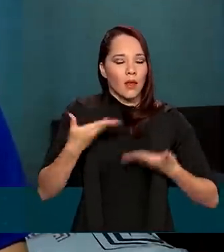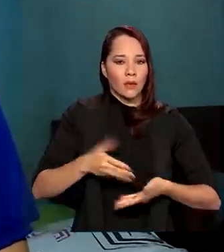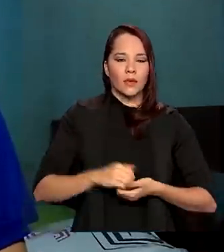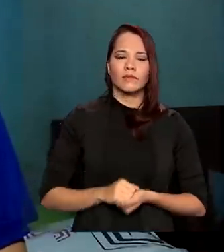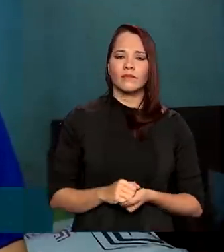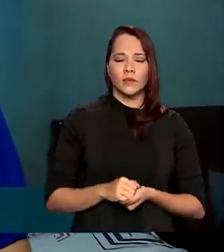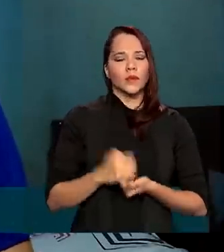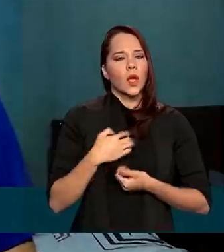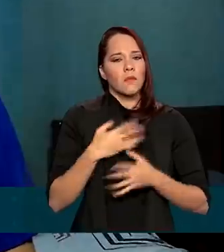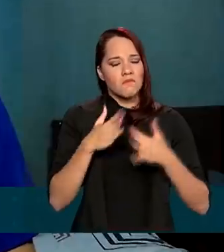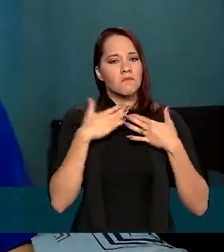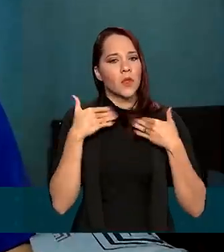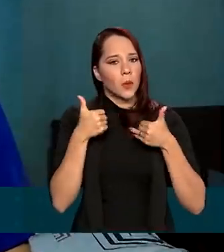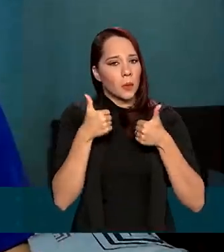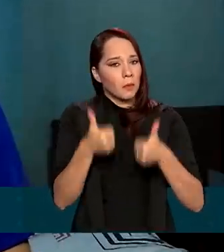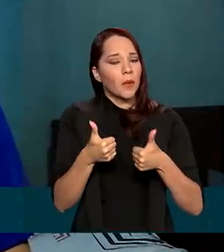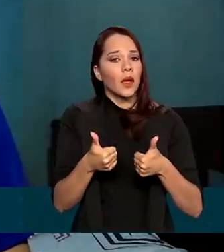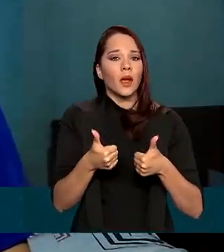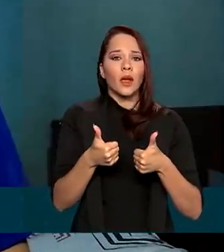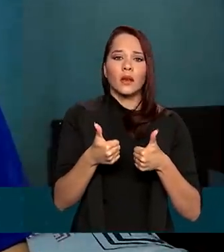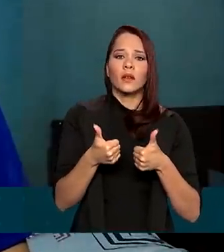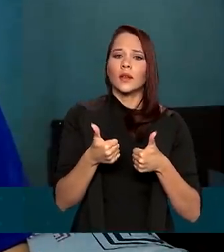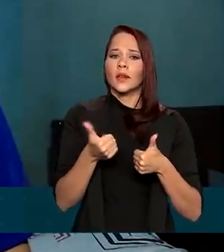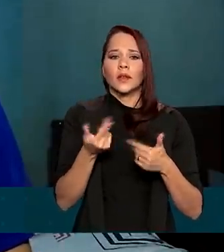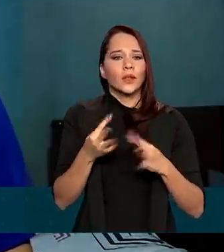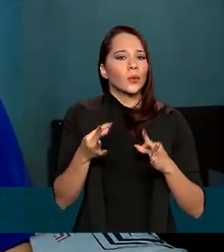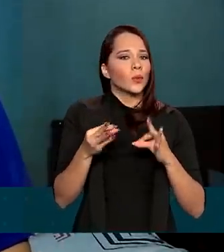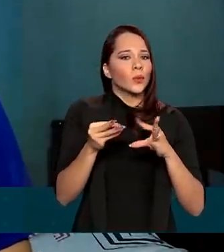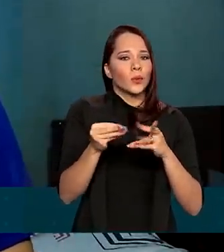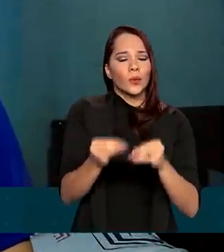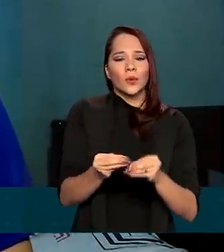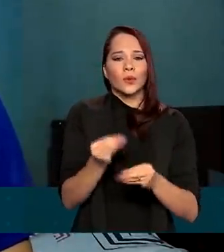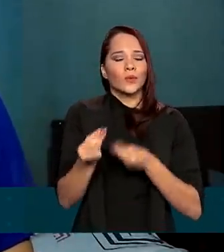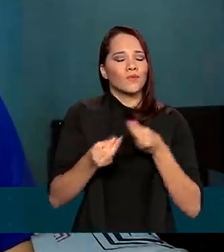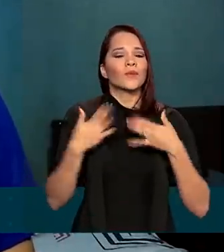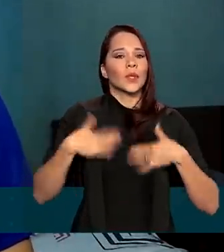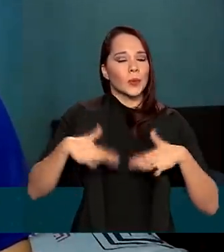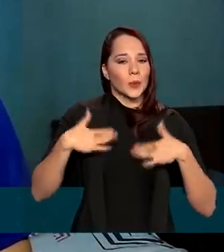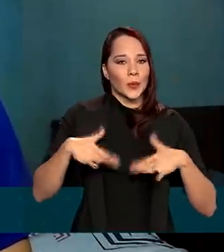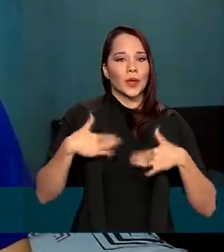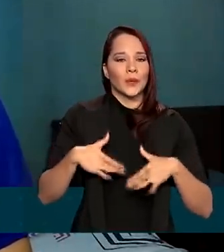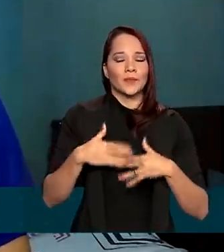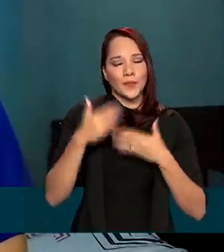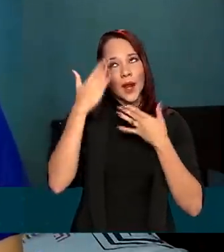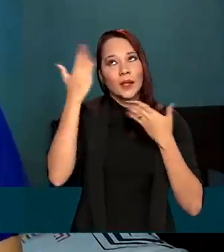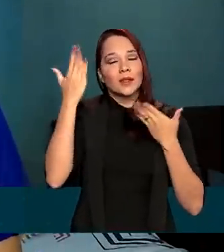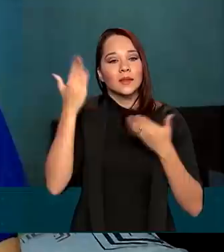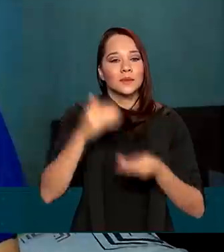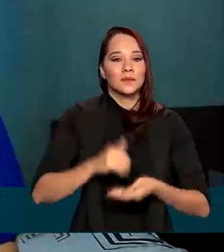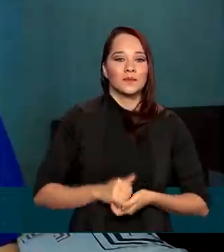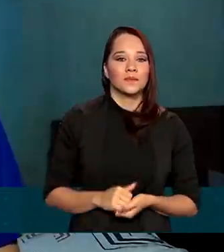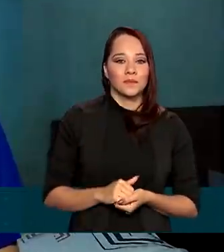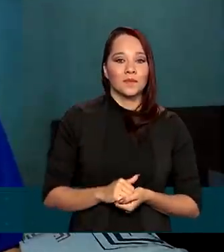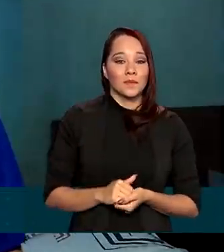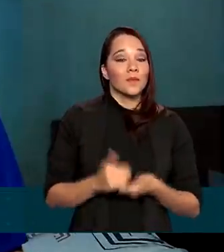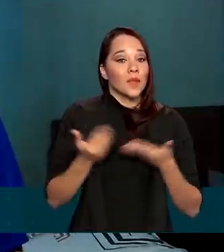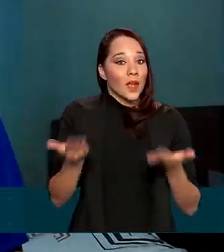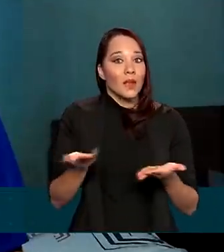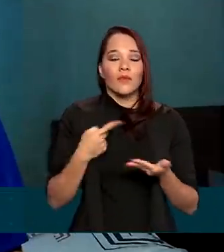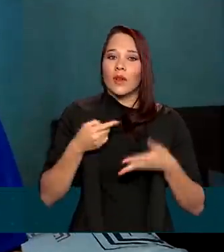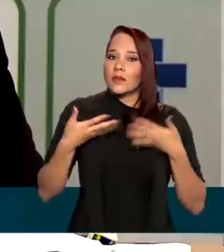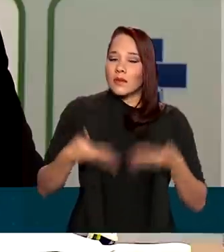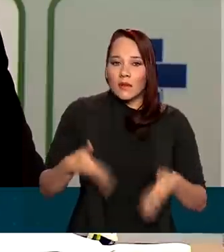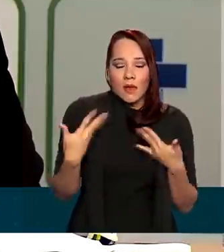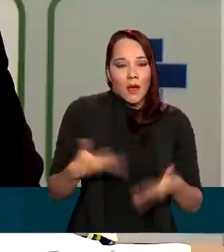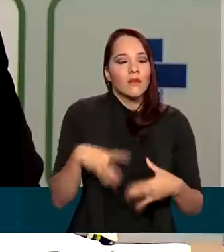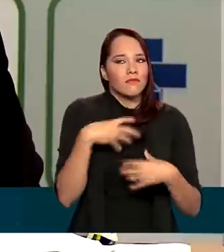ocorreu tudo bem, né? E foi tudo bem tranquilo, graças a Deus. Foi bem leve